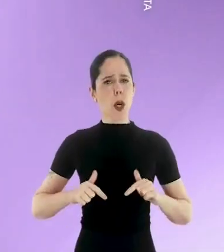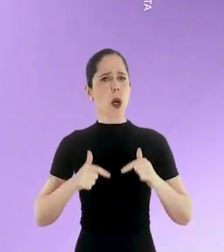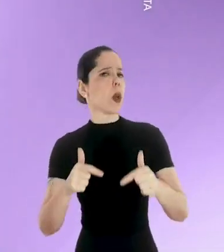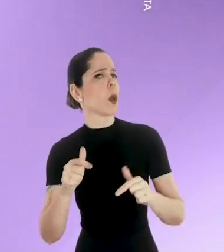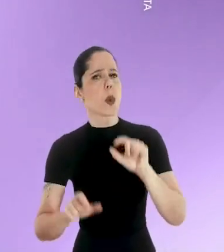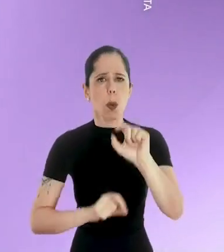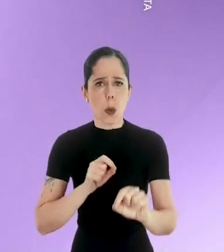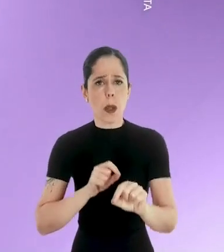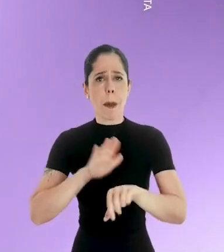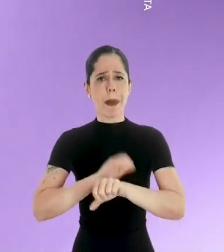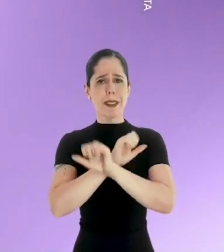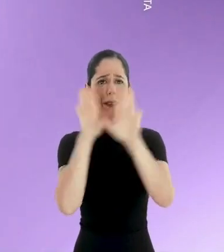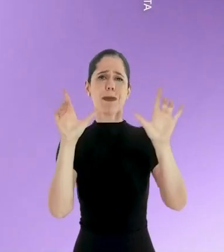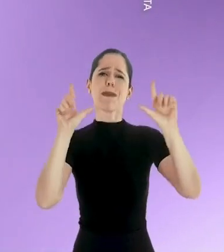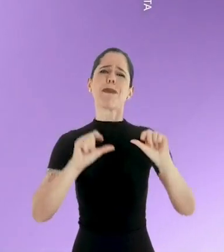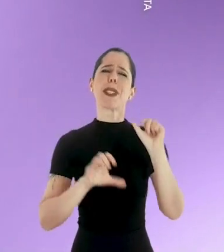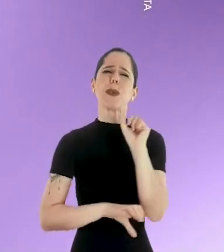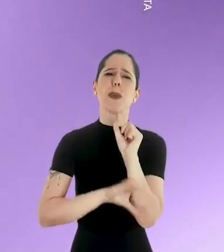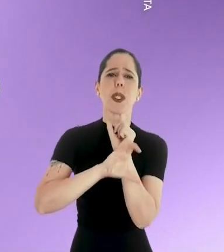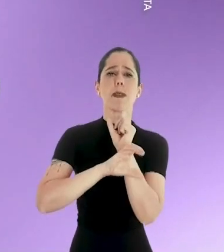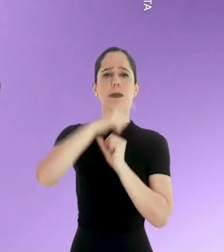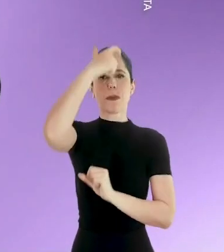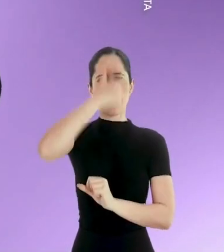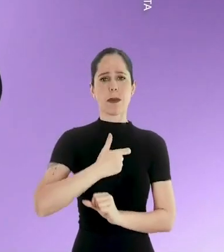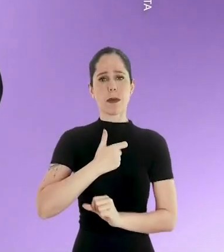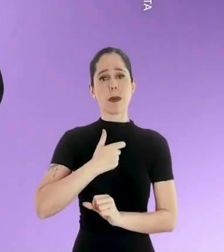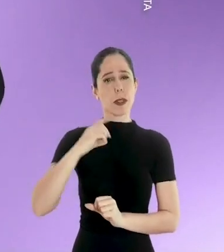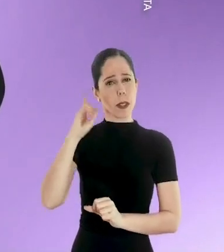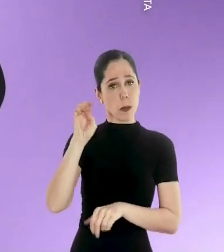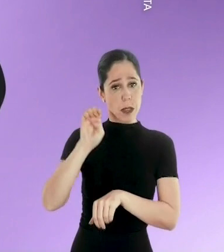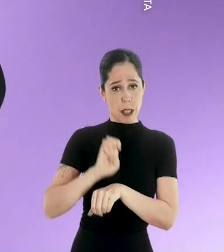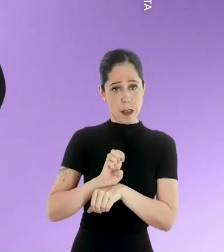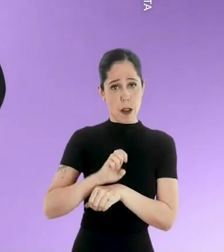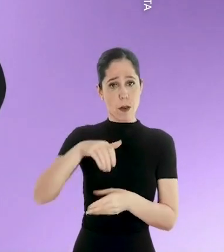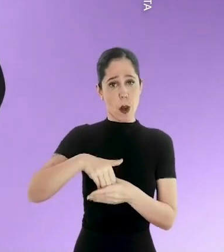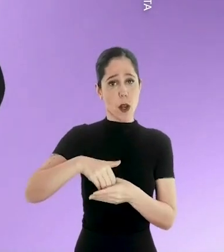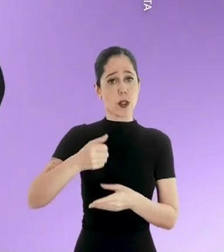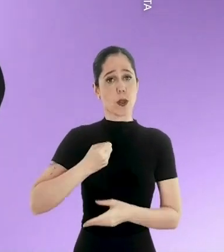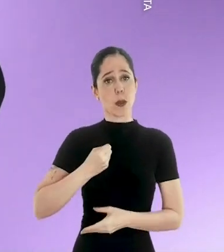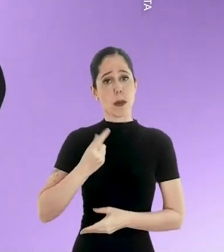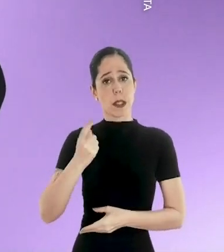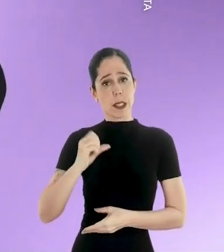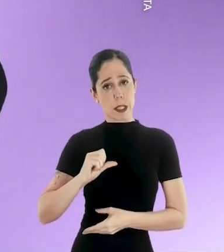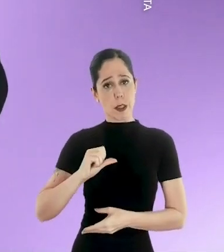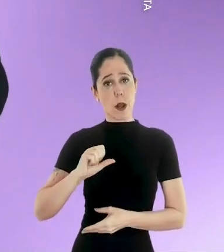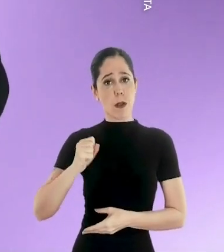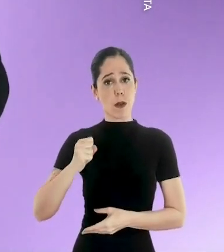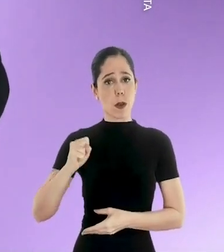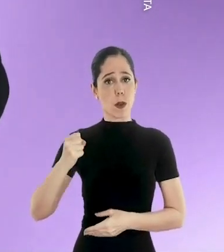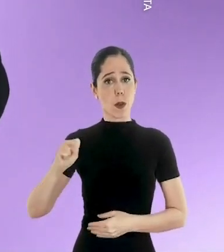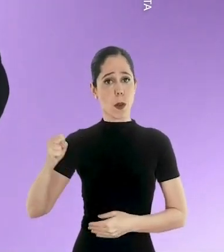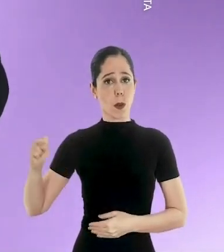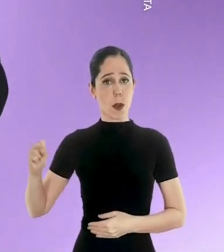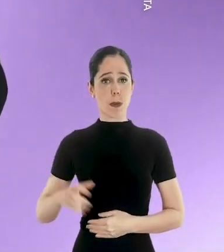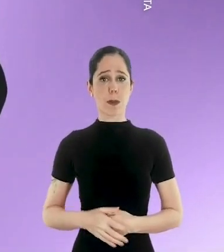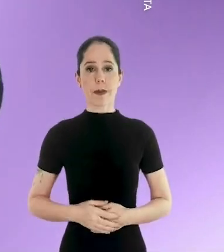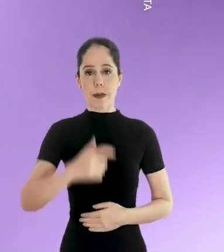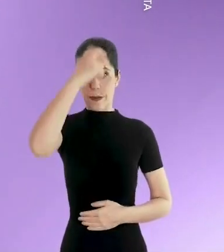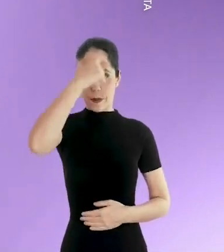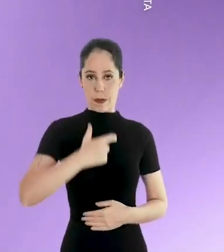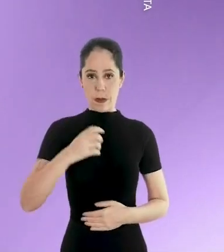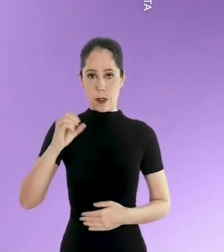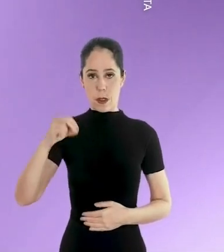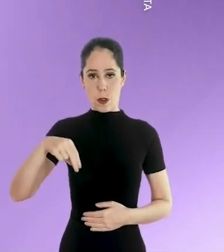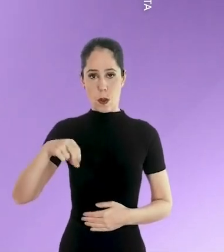Luto por mais transparência e menos burocracia. Beto Silva para deputado estadual. Vote 198888.